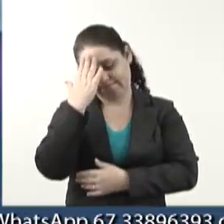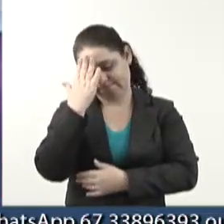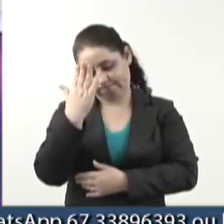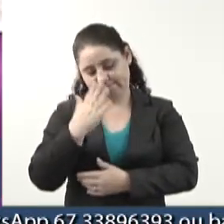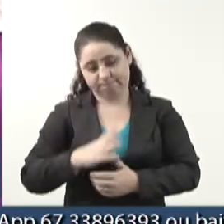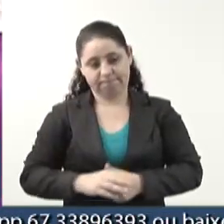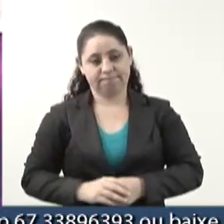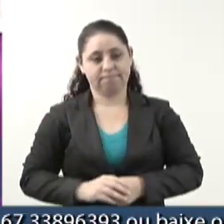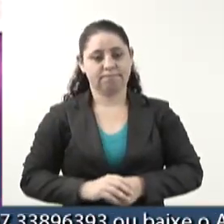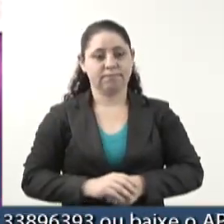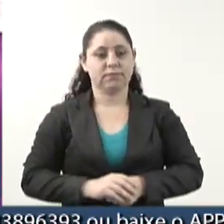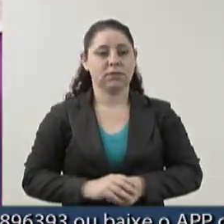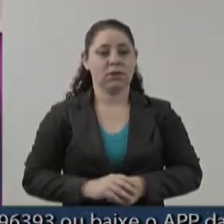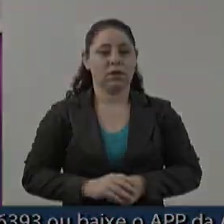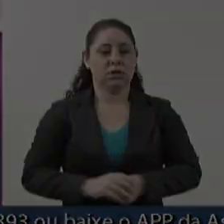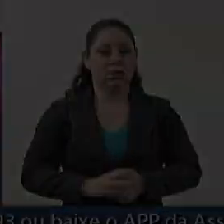Obrigado. Obrigado. Obrigado. Obrigado. Obrigado. Obrigado.